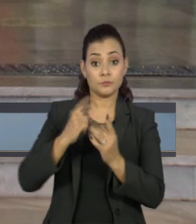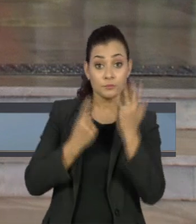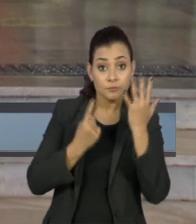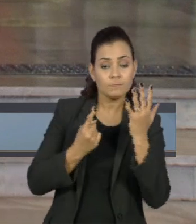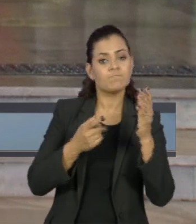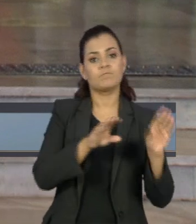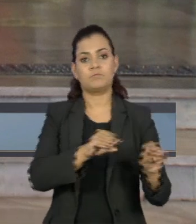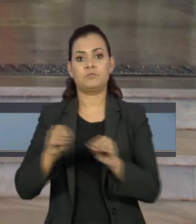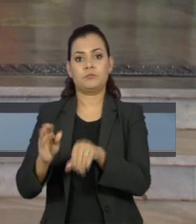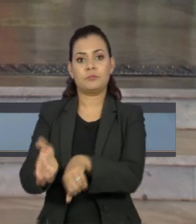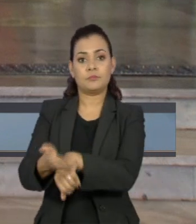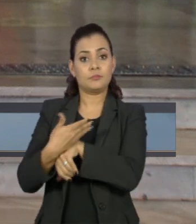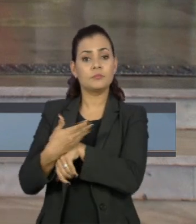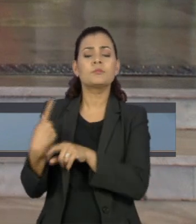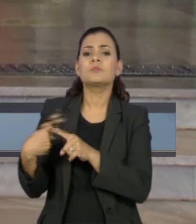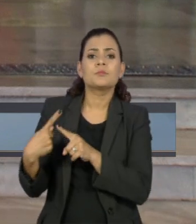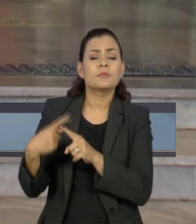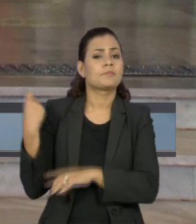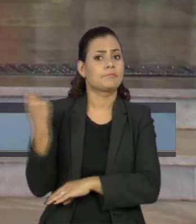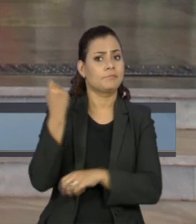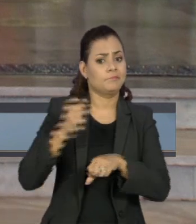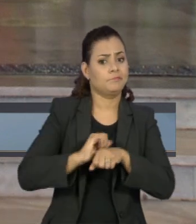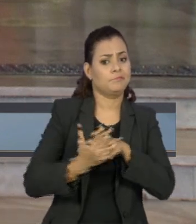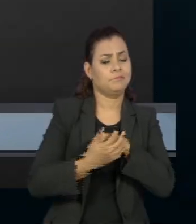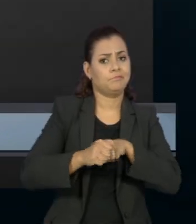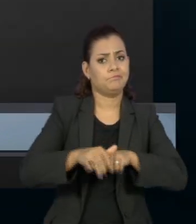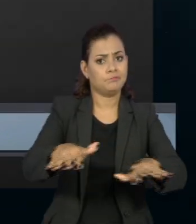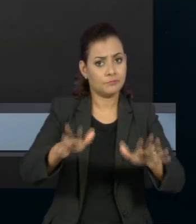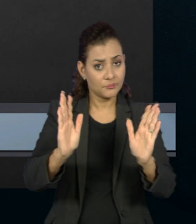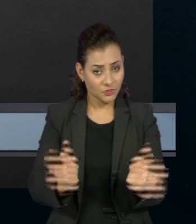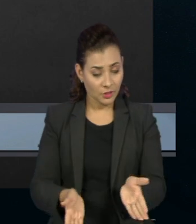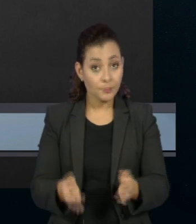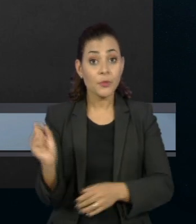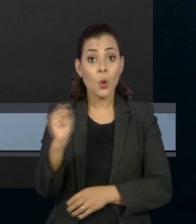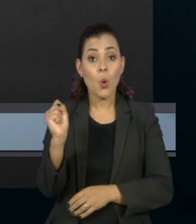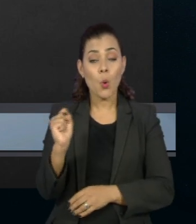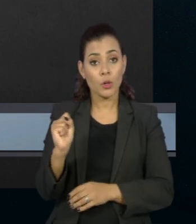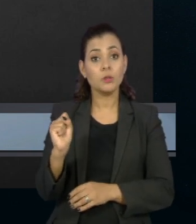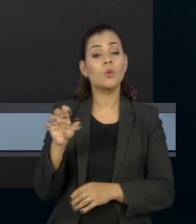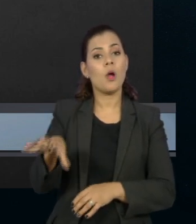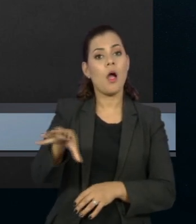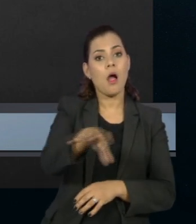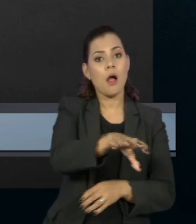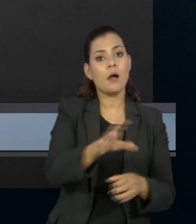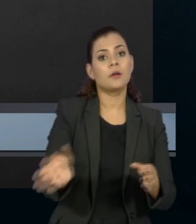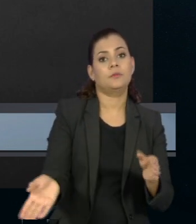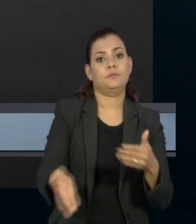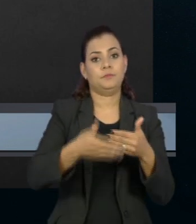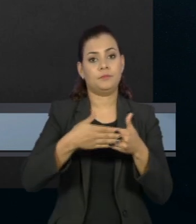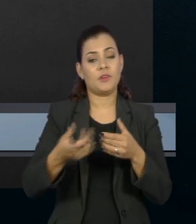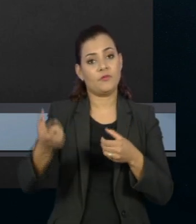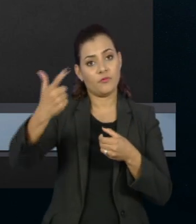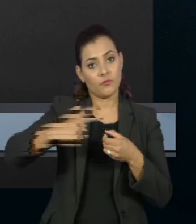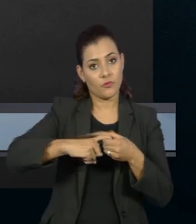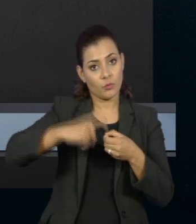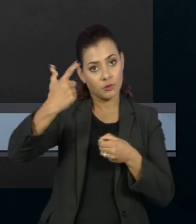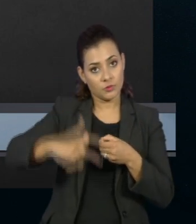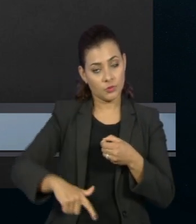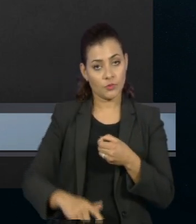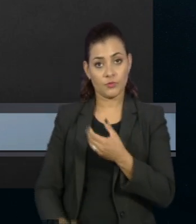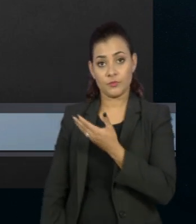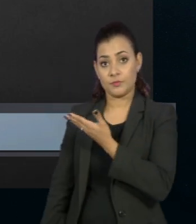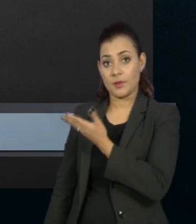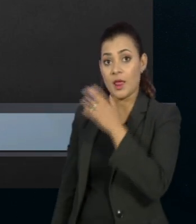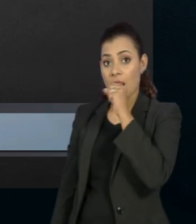por conta do agravamento da pandemia no estado. Oito regiões vão regredir de fase. Marília, que está na